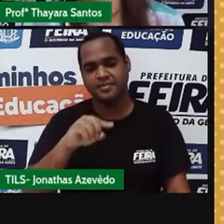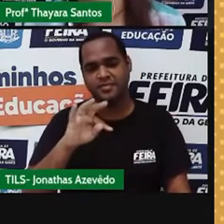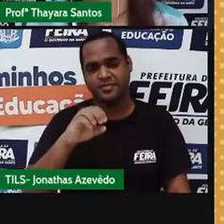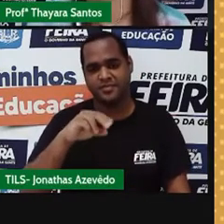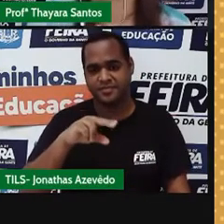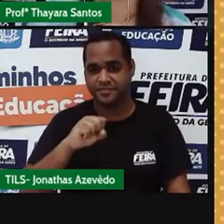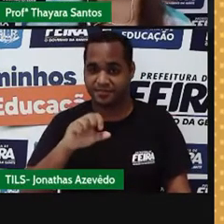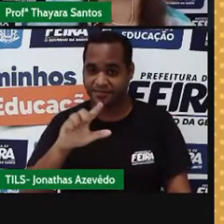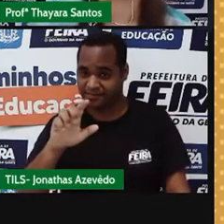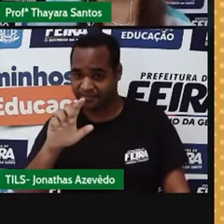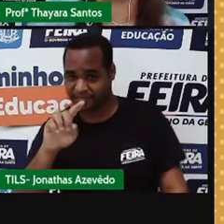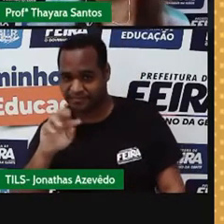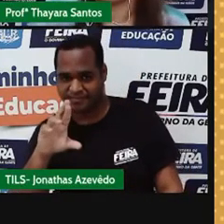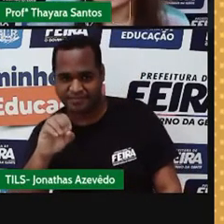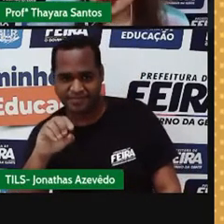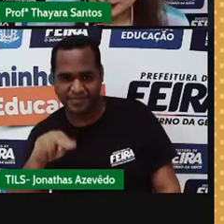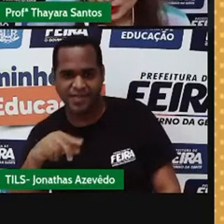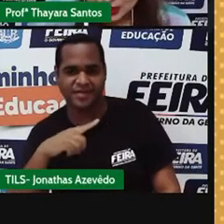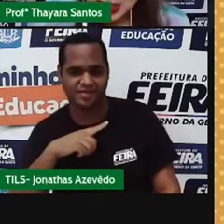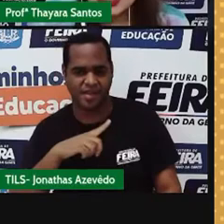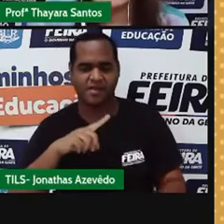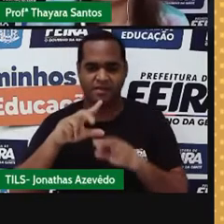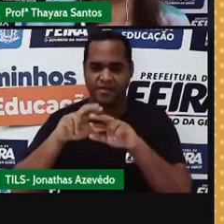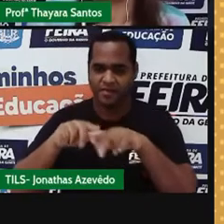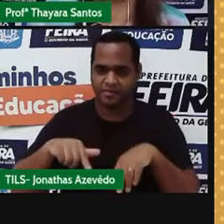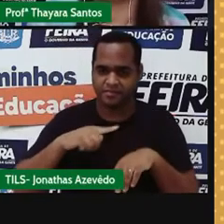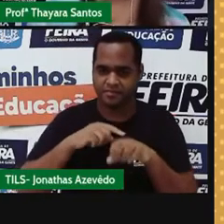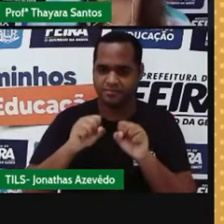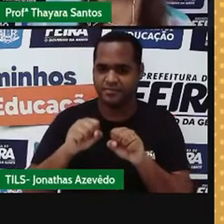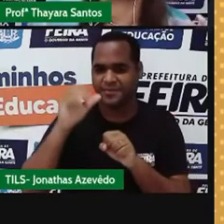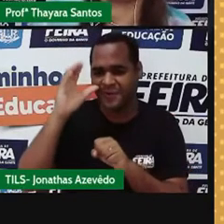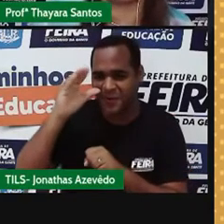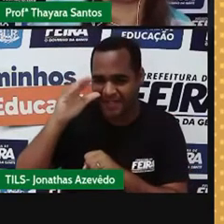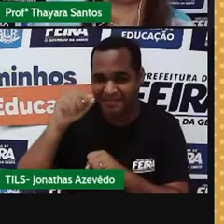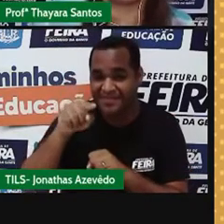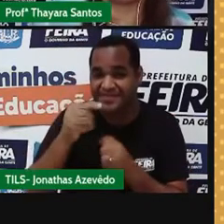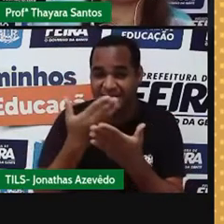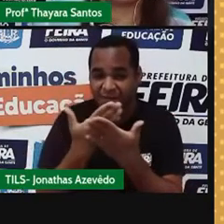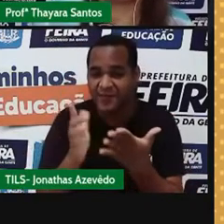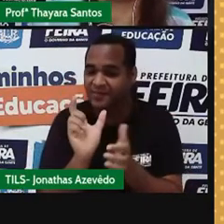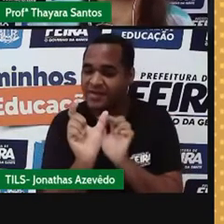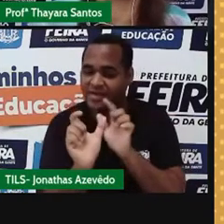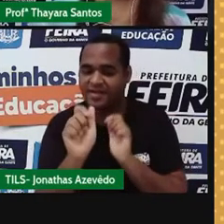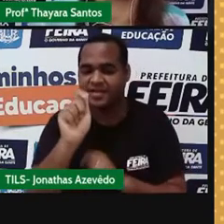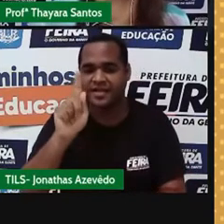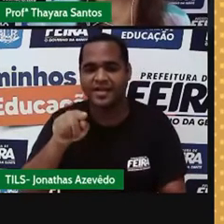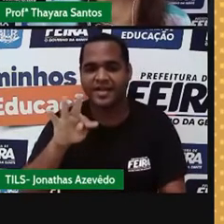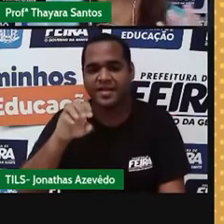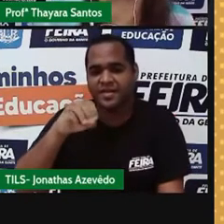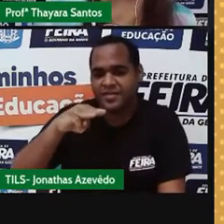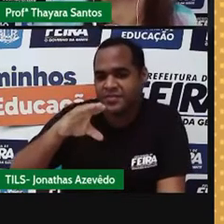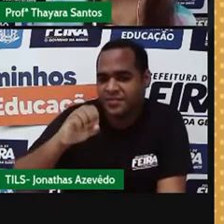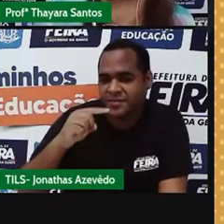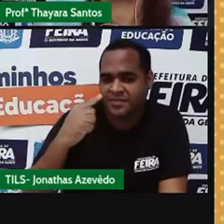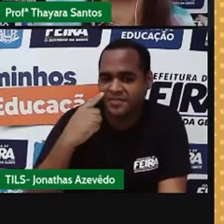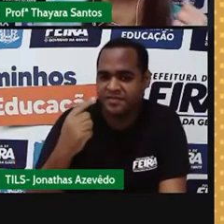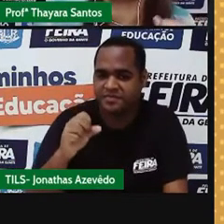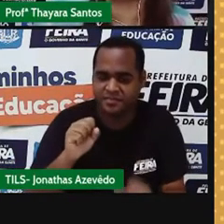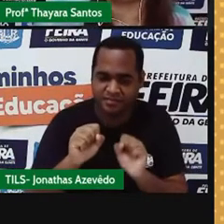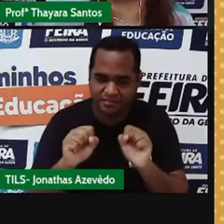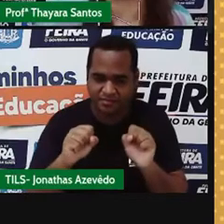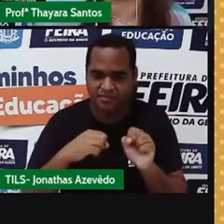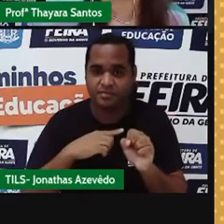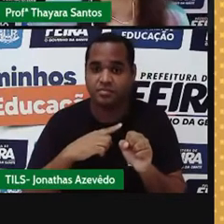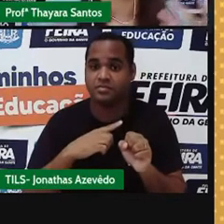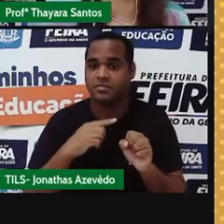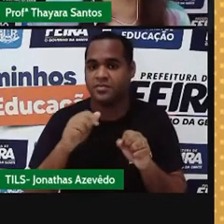eletrosfera onde estão os elétrons. E uma curiosidade é que essa palavra átomo significa a partícula indivisível, embora